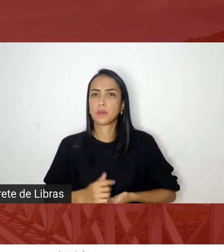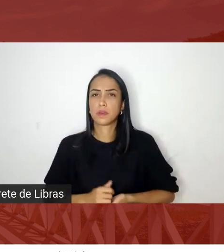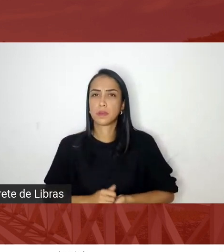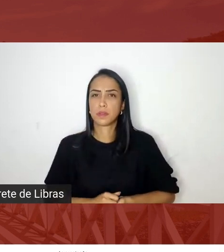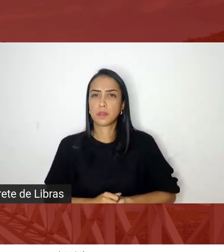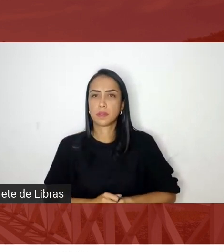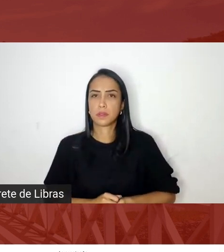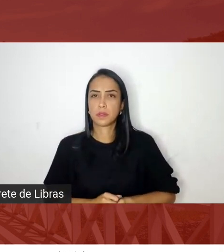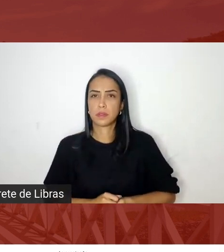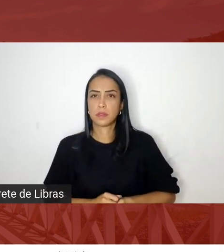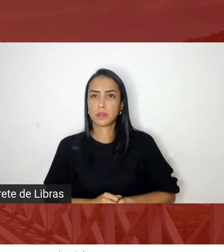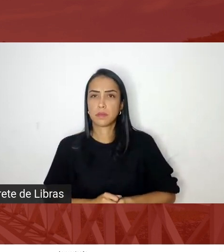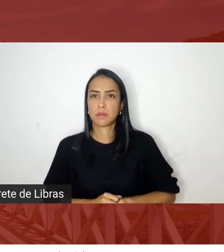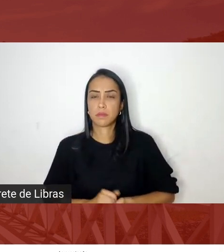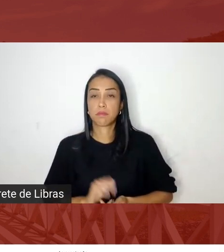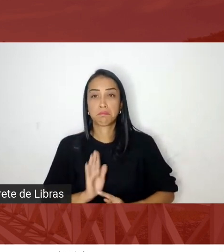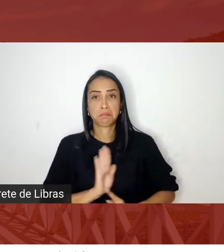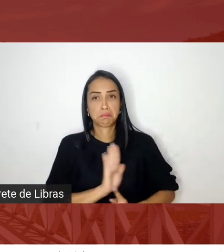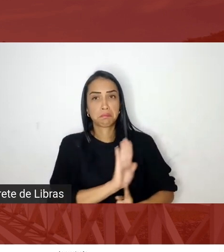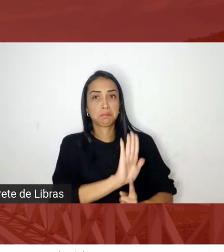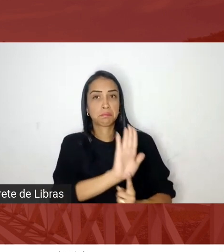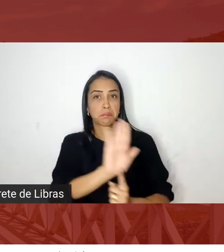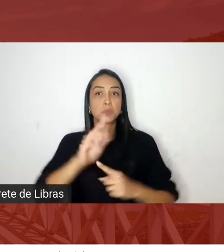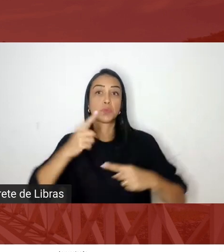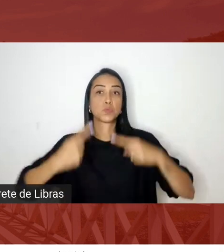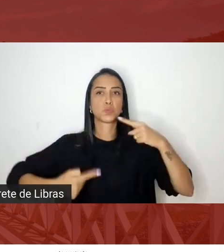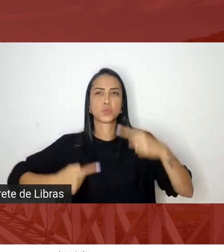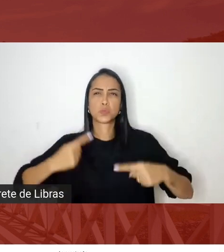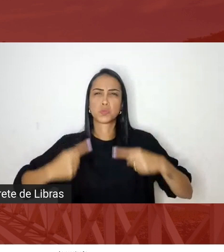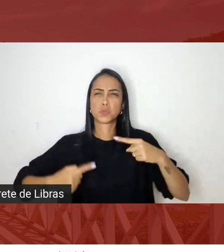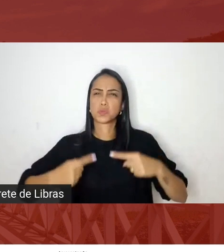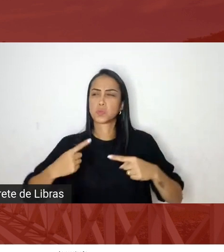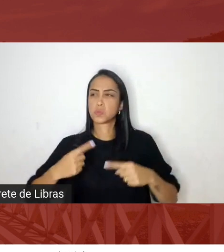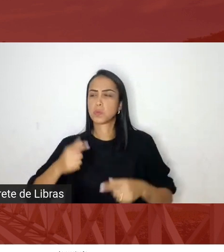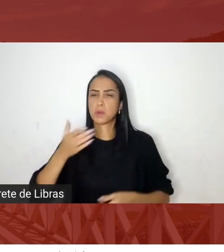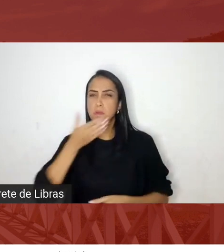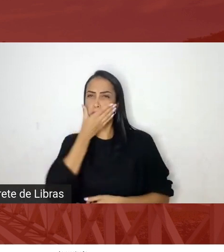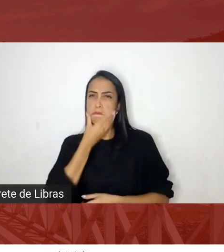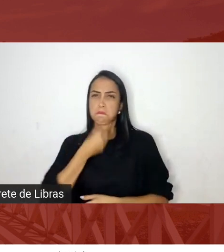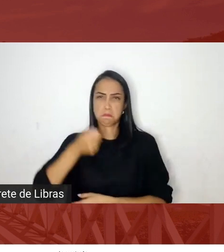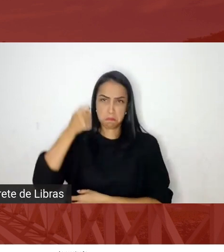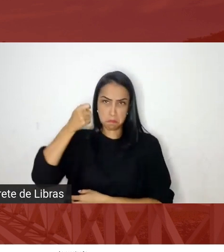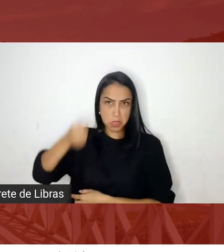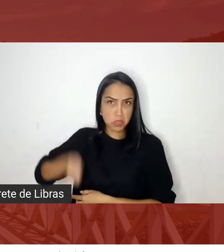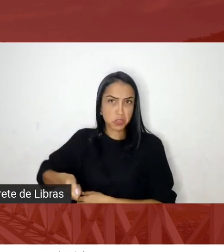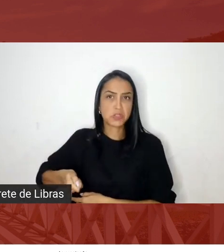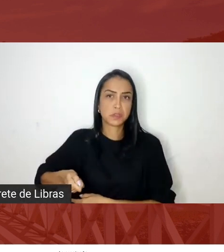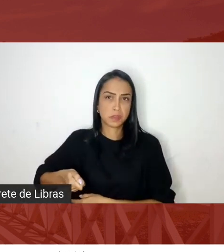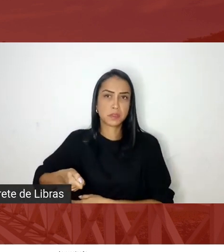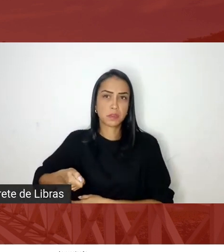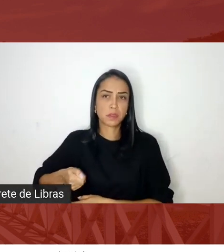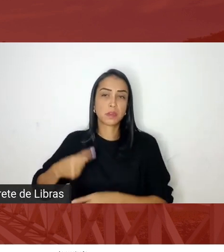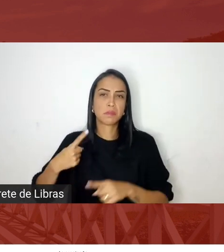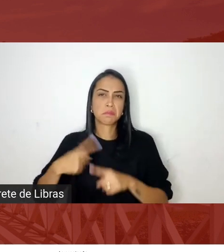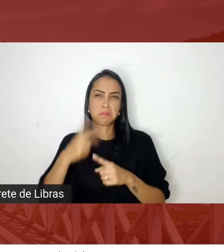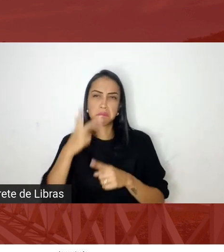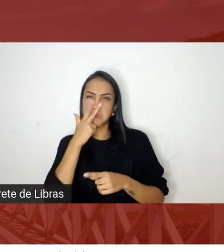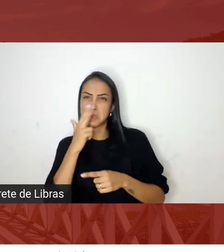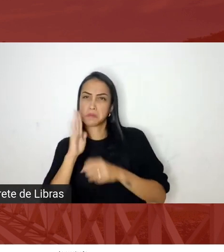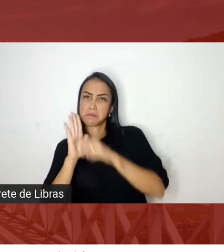apresentado discursos machistas que feriam a integridade da mulher né